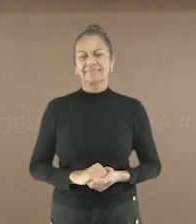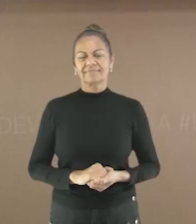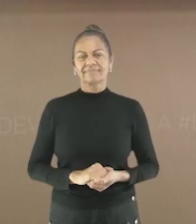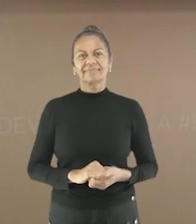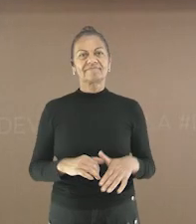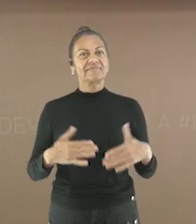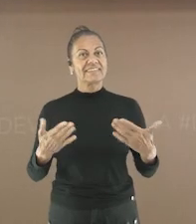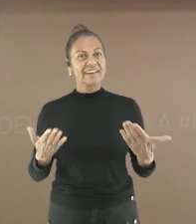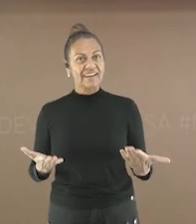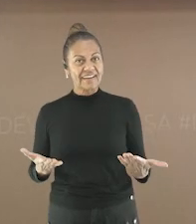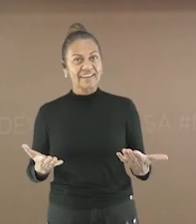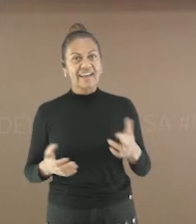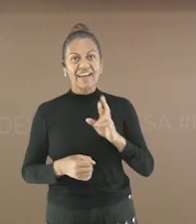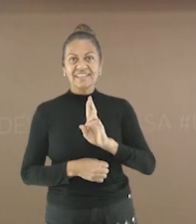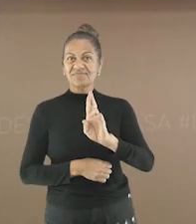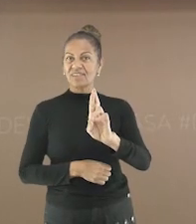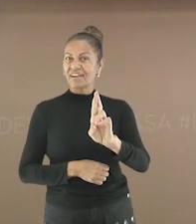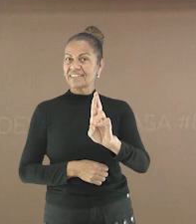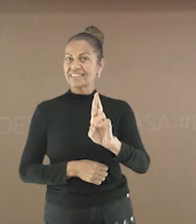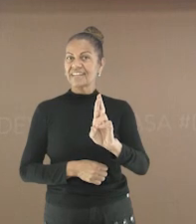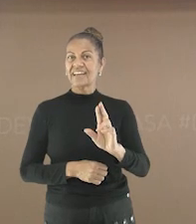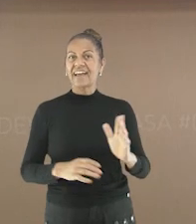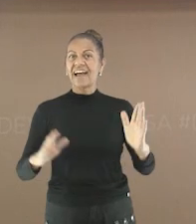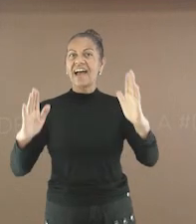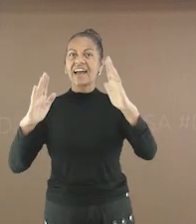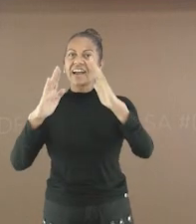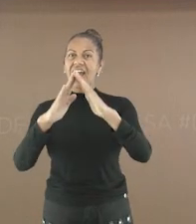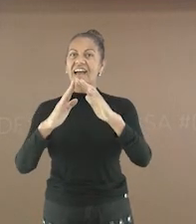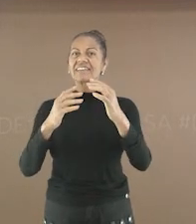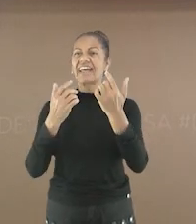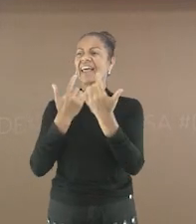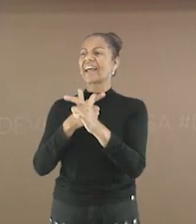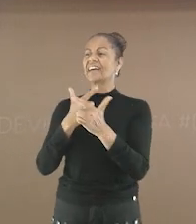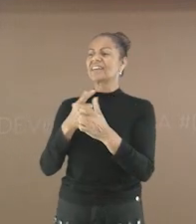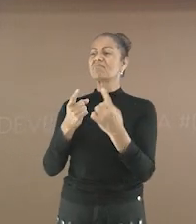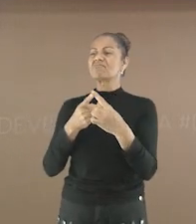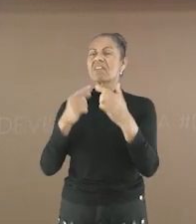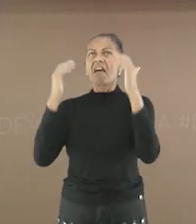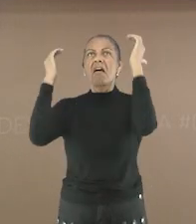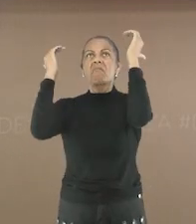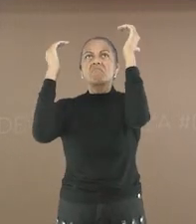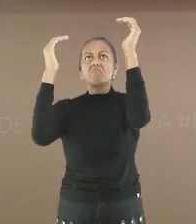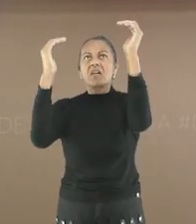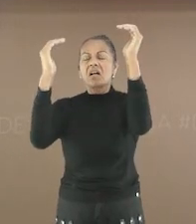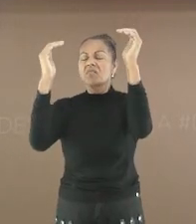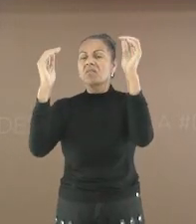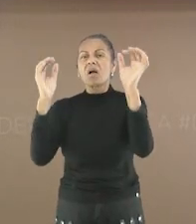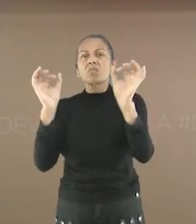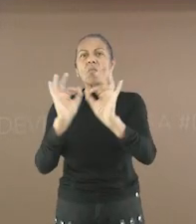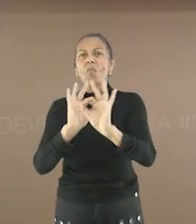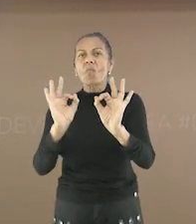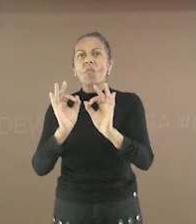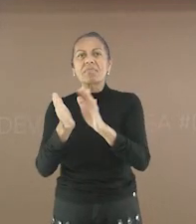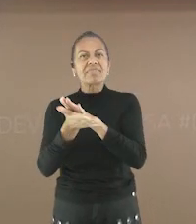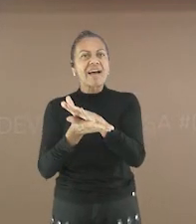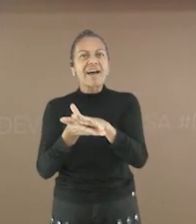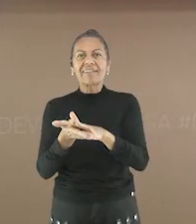E aí? A resposta é A casa era engraçada Pois não tinha teto Não tinha nada